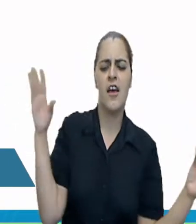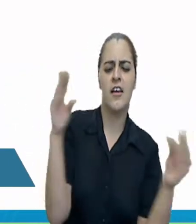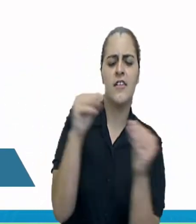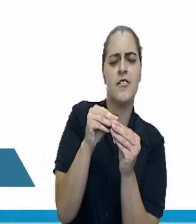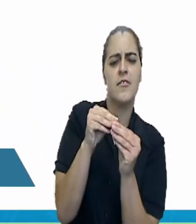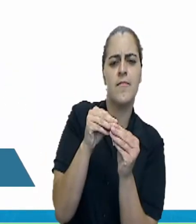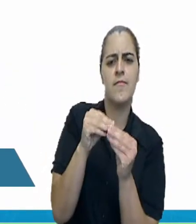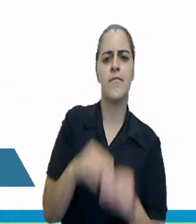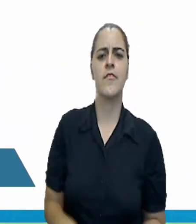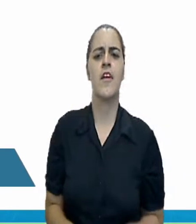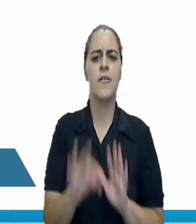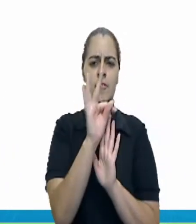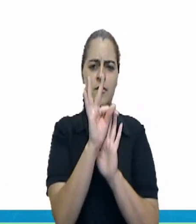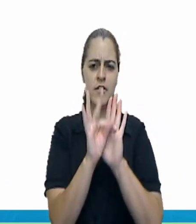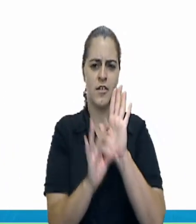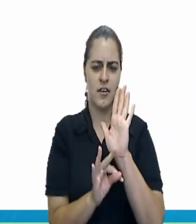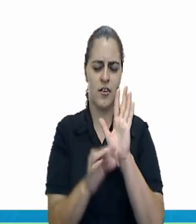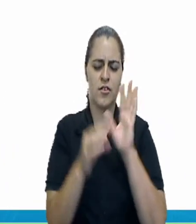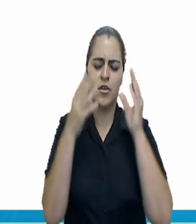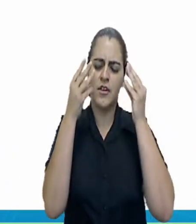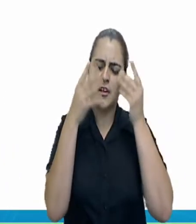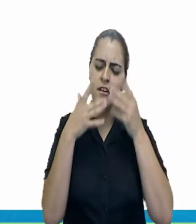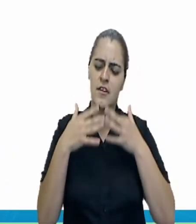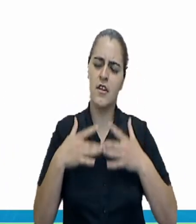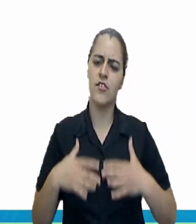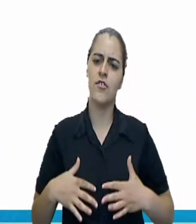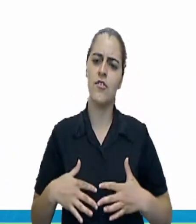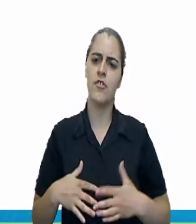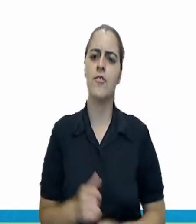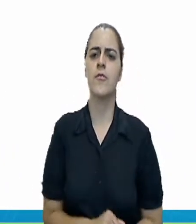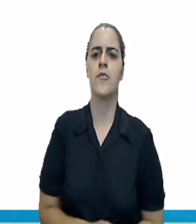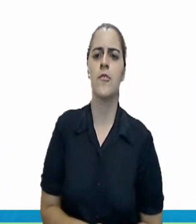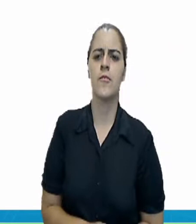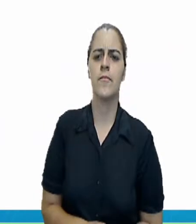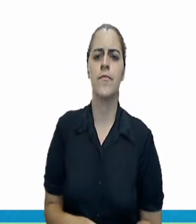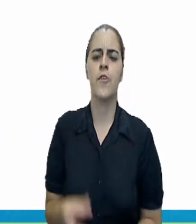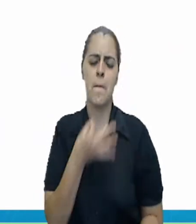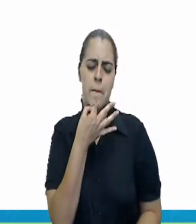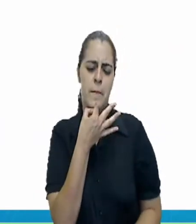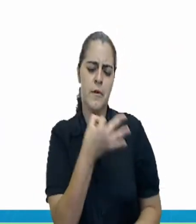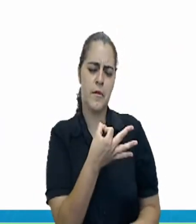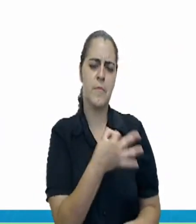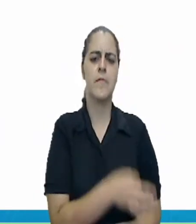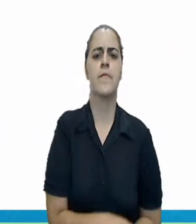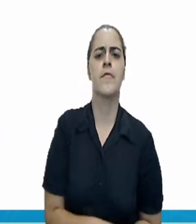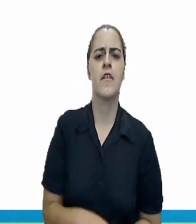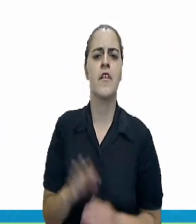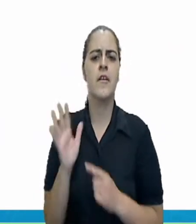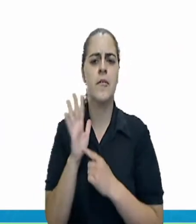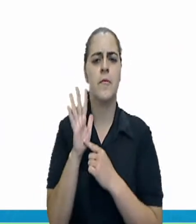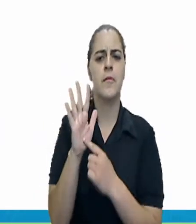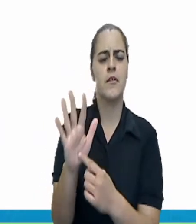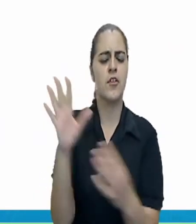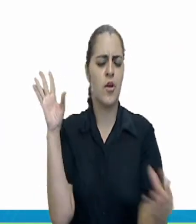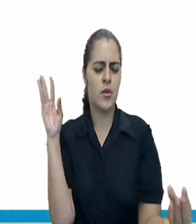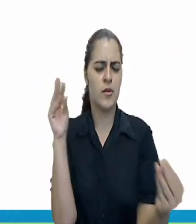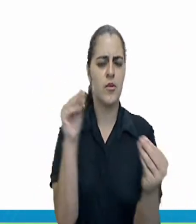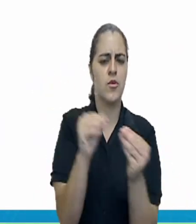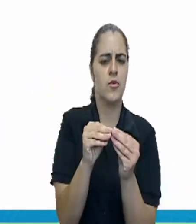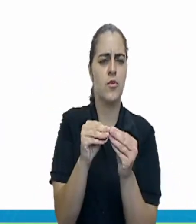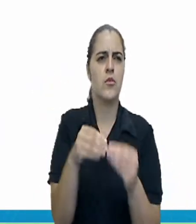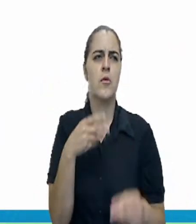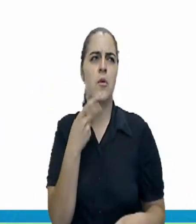Resenha é um texto descritivo e de opinião que traz um resumo e